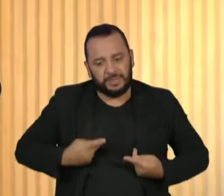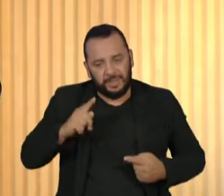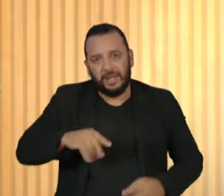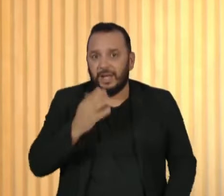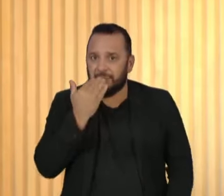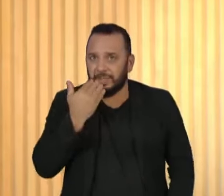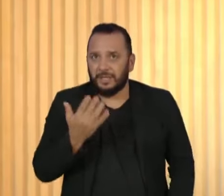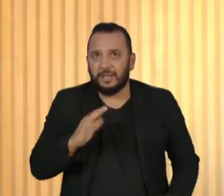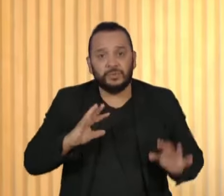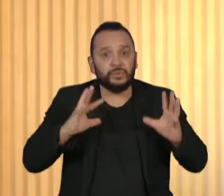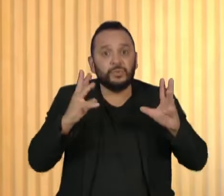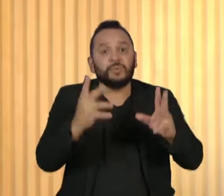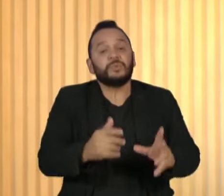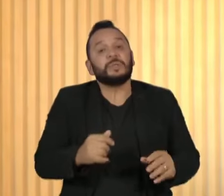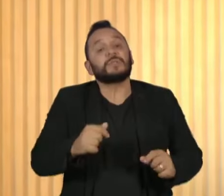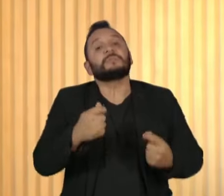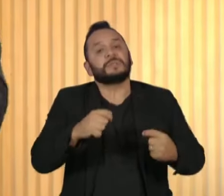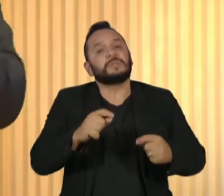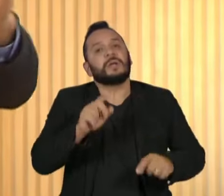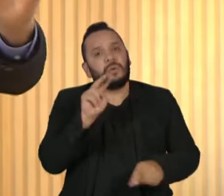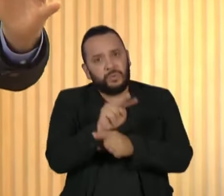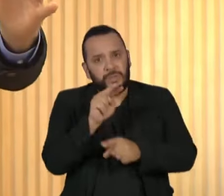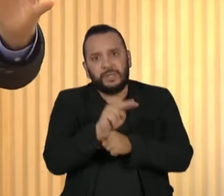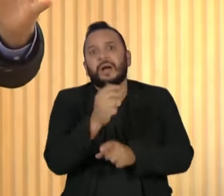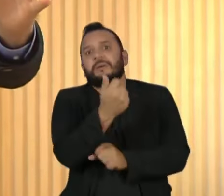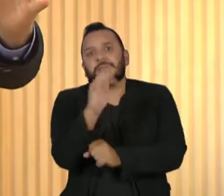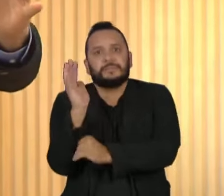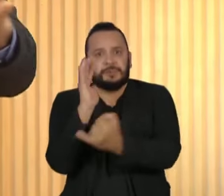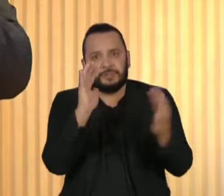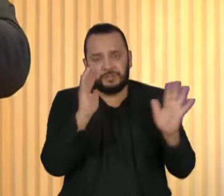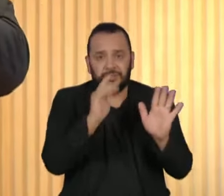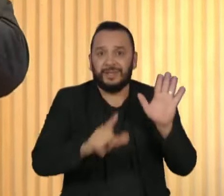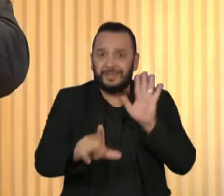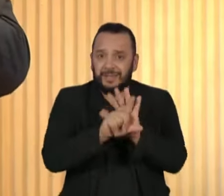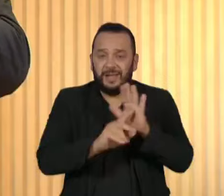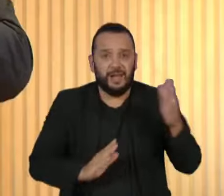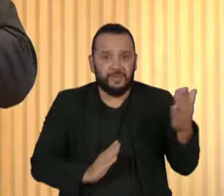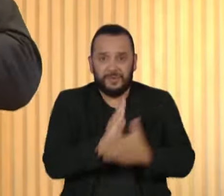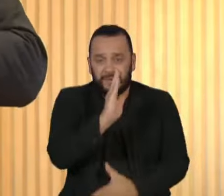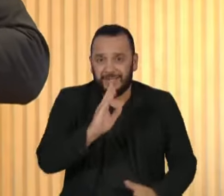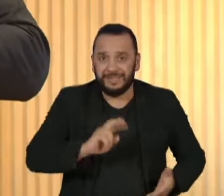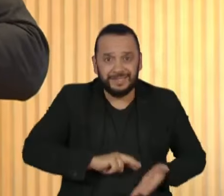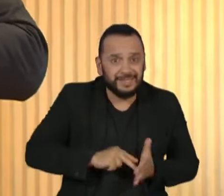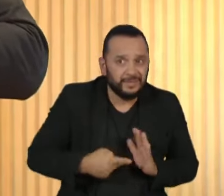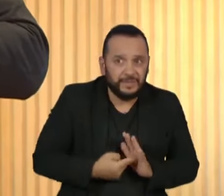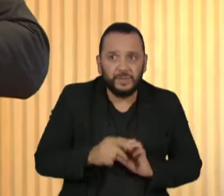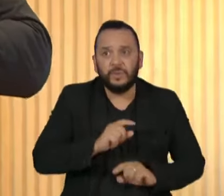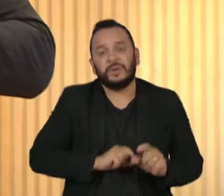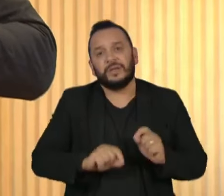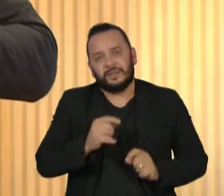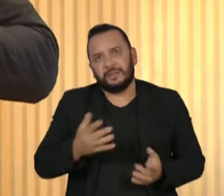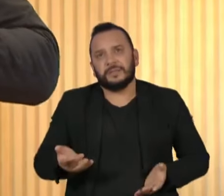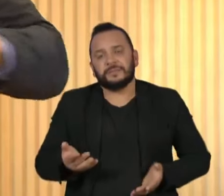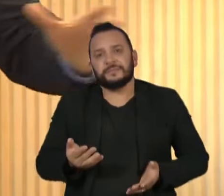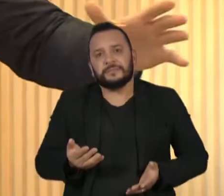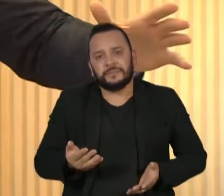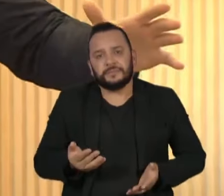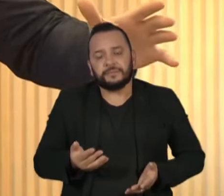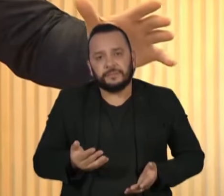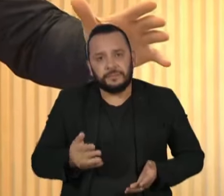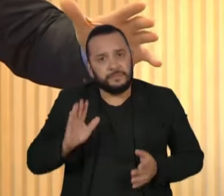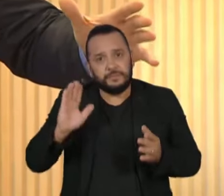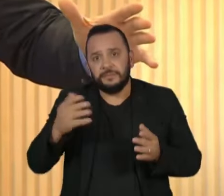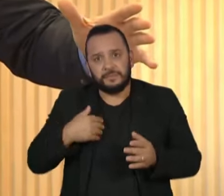Agora, é claro, tudo isso com cuidado com o ambiente. A legislação que foi aprovada não significa a possibilidade de saírem fazendo